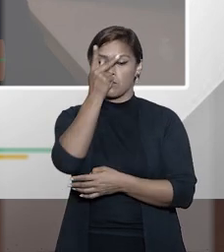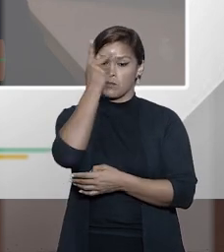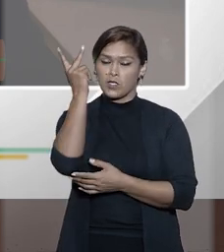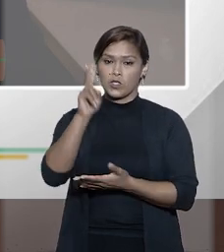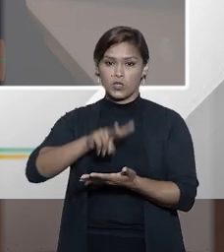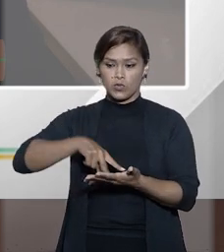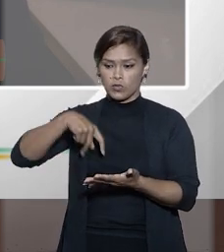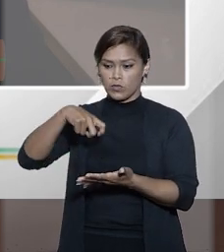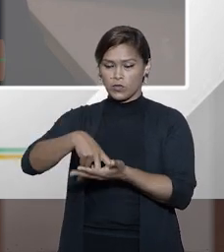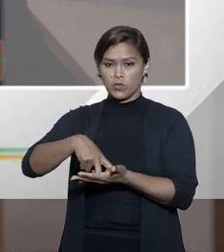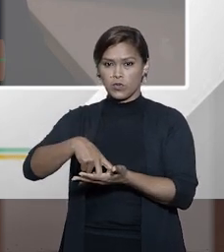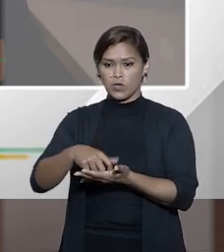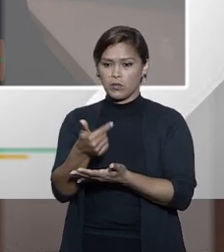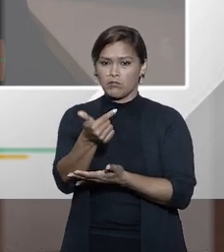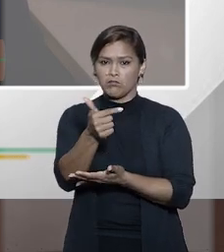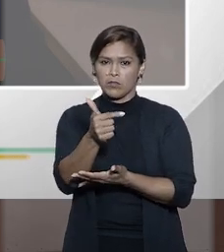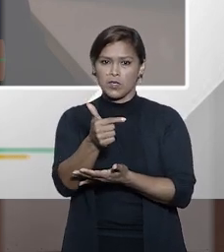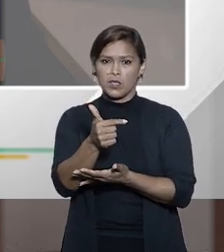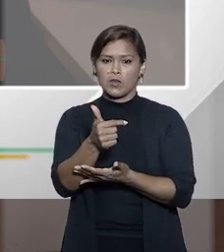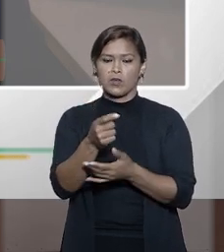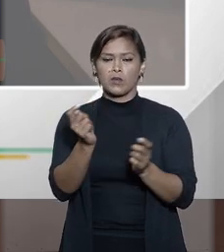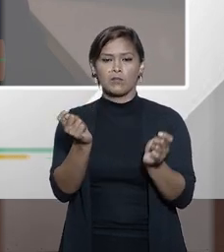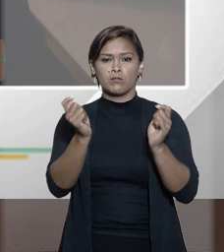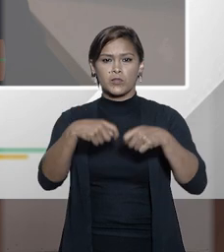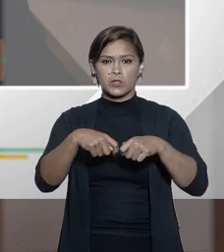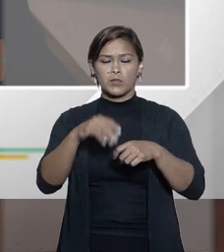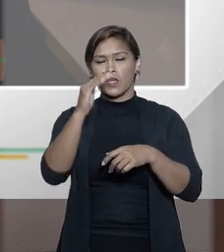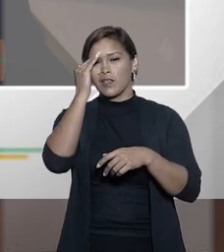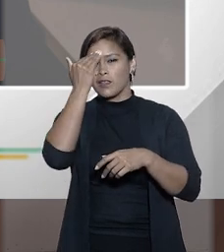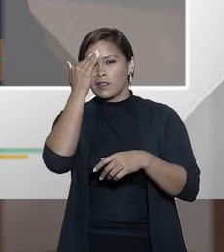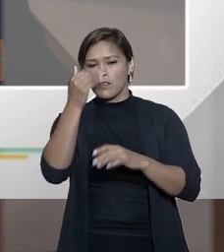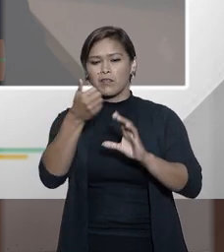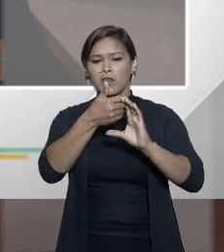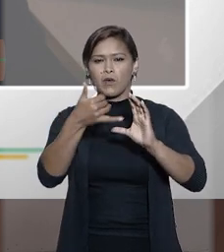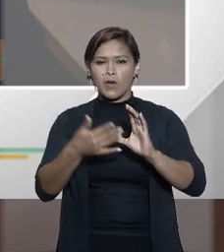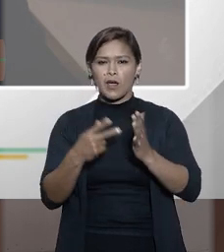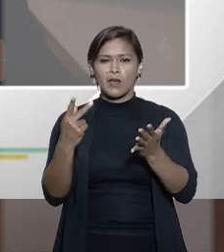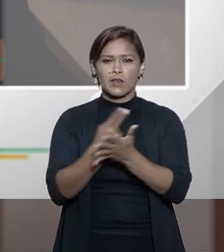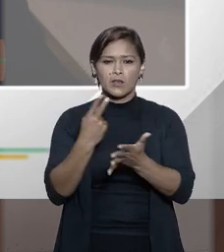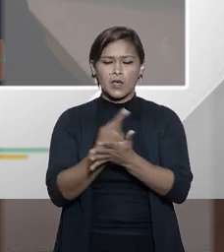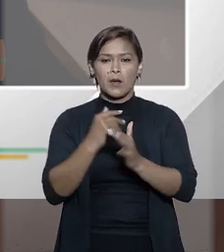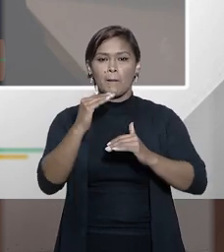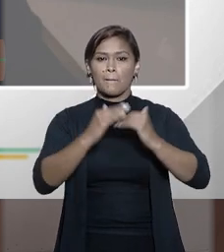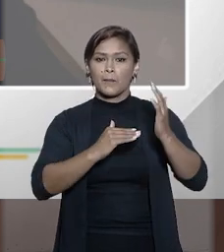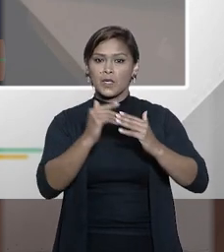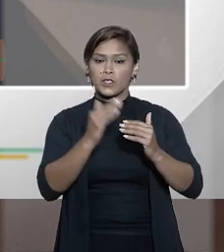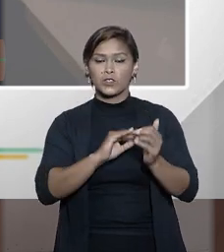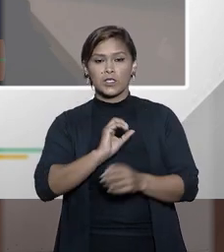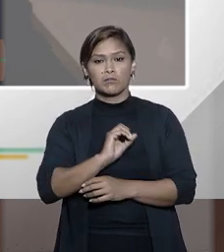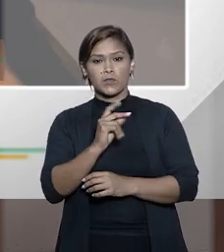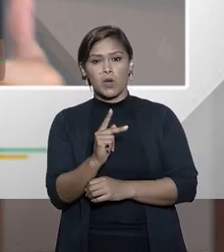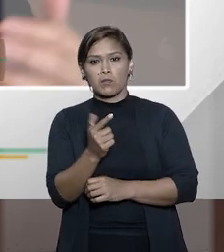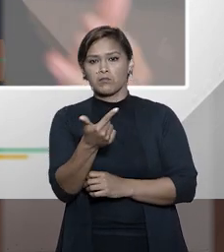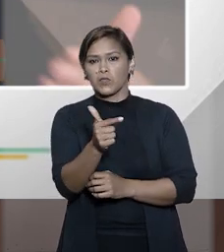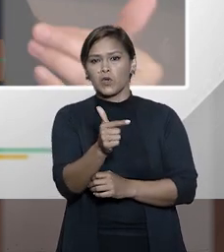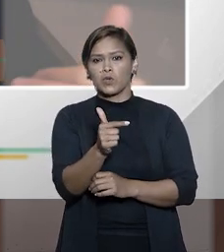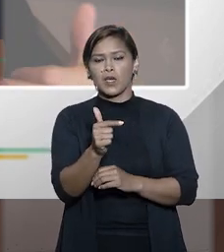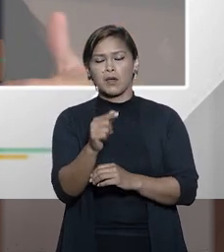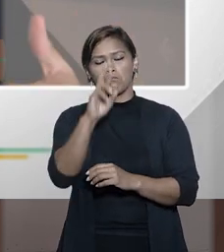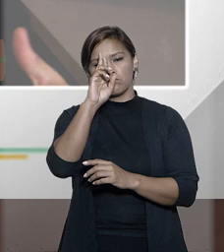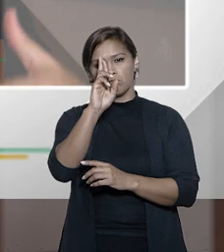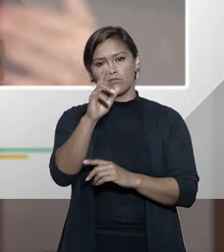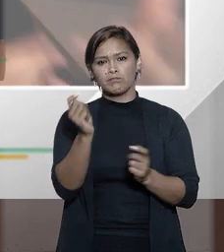quando a pessoa que não tem a capacidade de entender o caráter ilícito do fato praticado ou não tem a